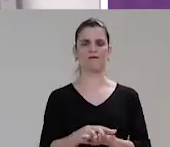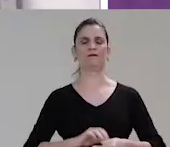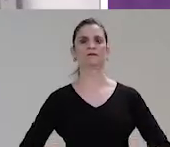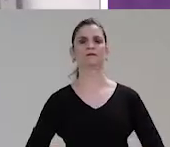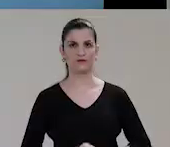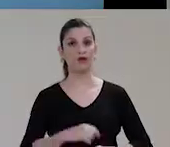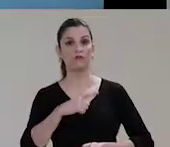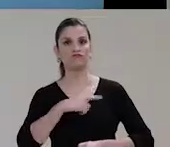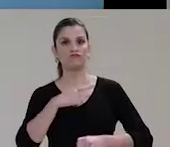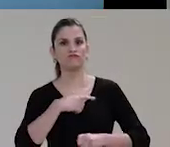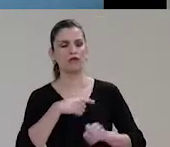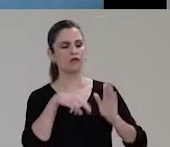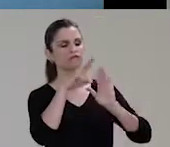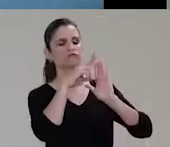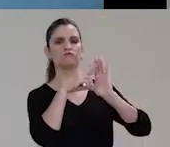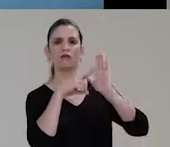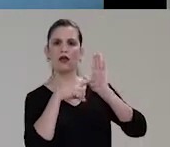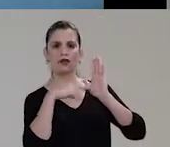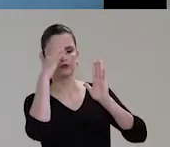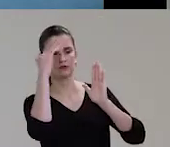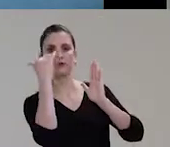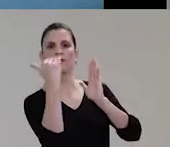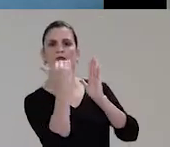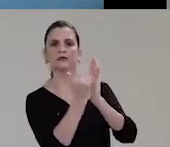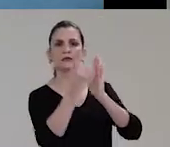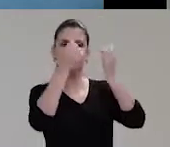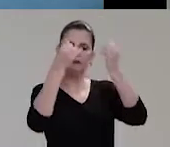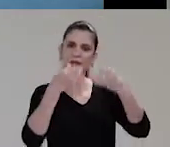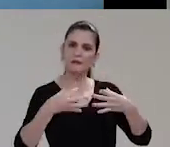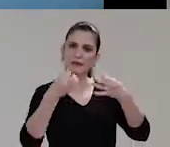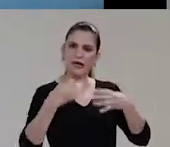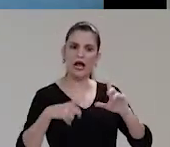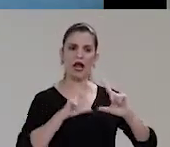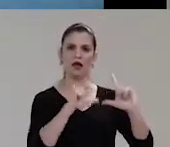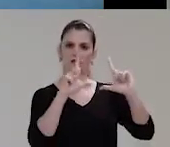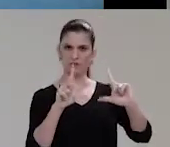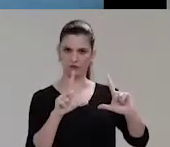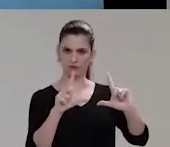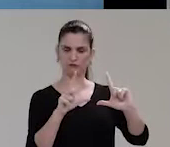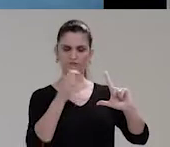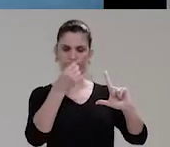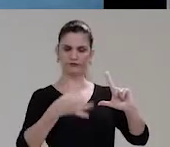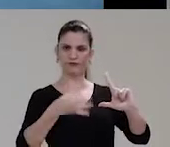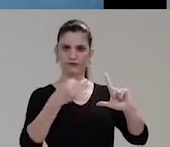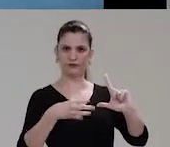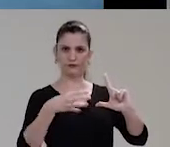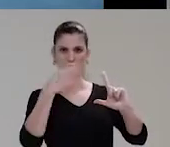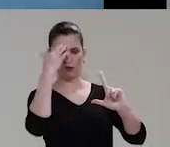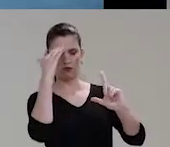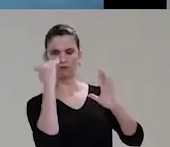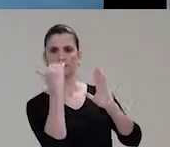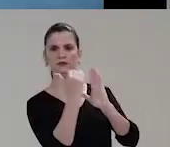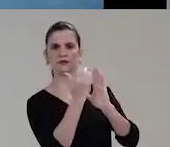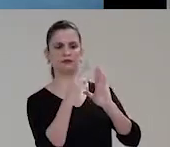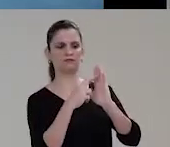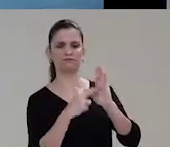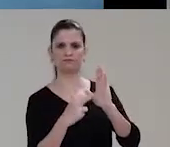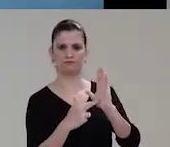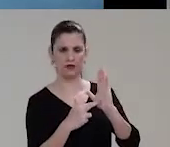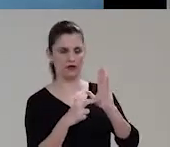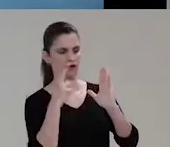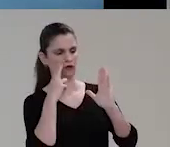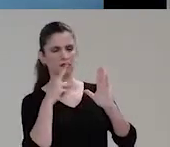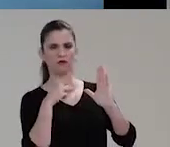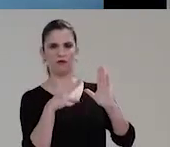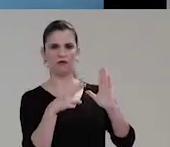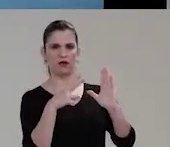inclusiva. Há algumas regras básicas a serem seguidas para a descrição das imagens, seguindo uma sequência lógica que ajuda